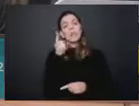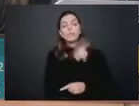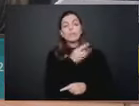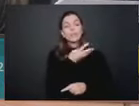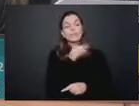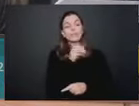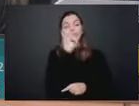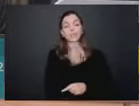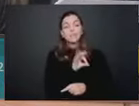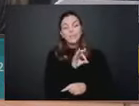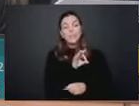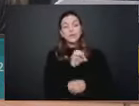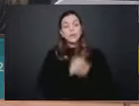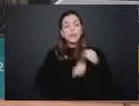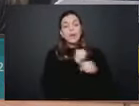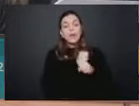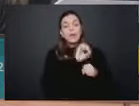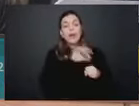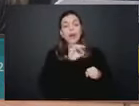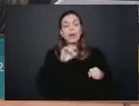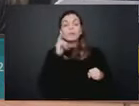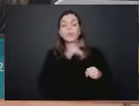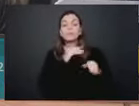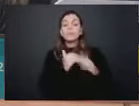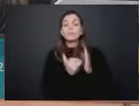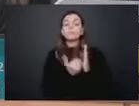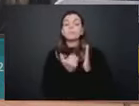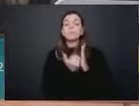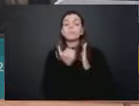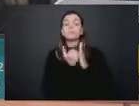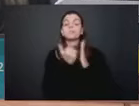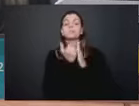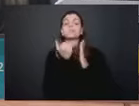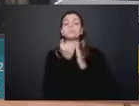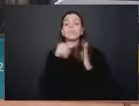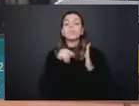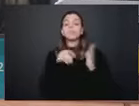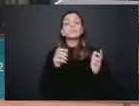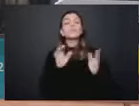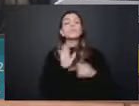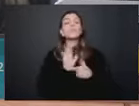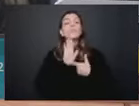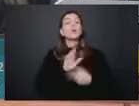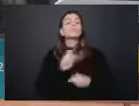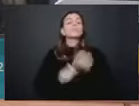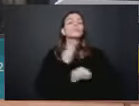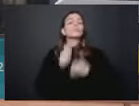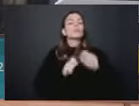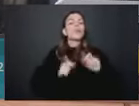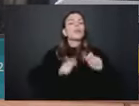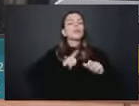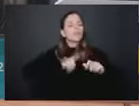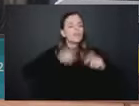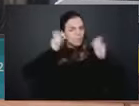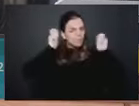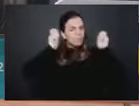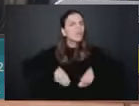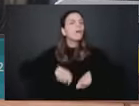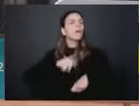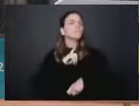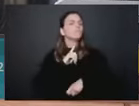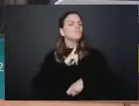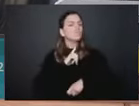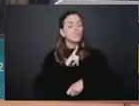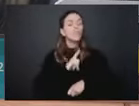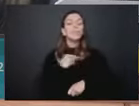país encontra-se estagnado, ela mostra o potencial que ela tem. A gente hoje ainda não consegue atrair investimento. A gente tem dois fundos internacionais